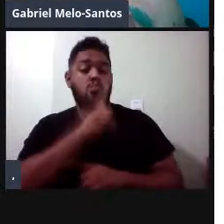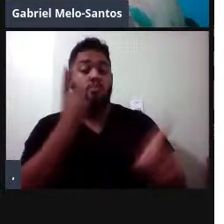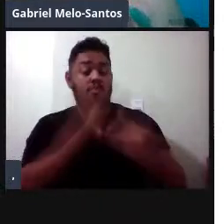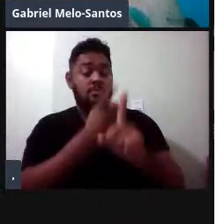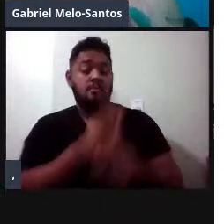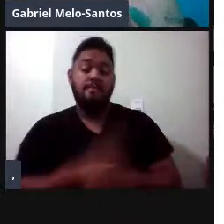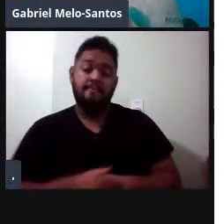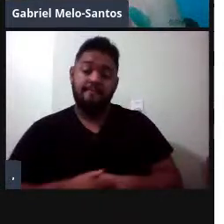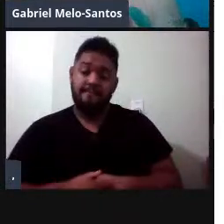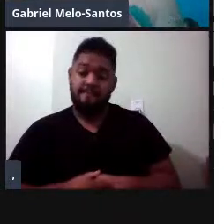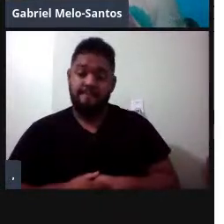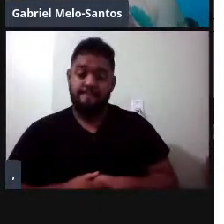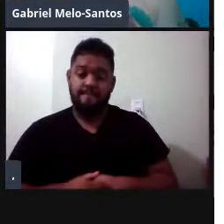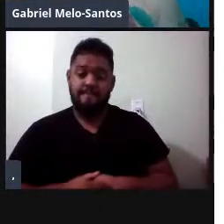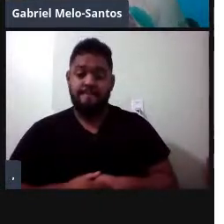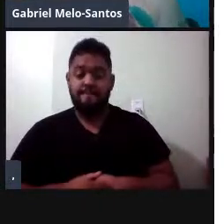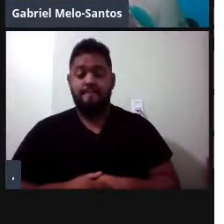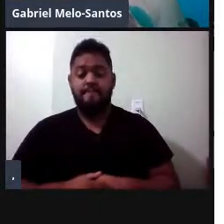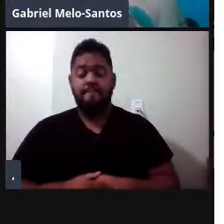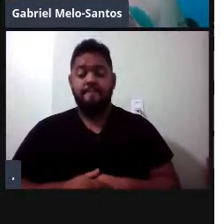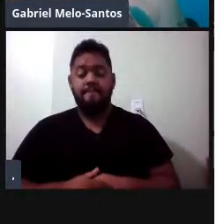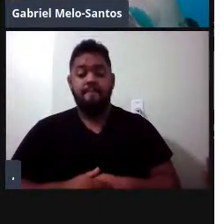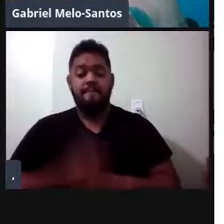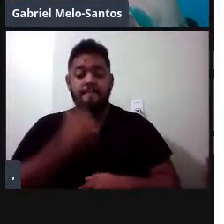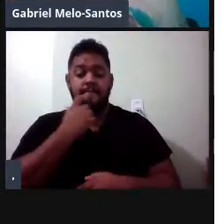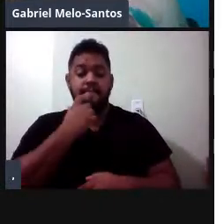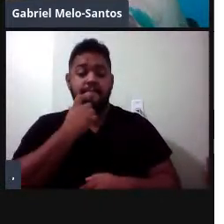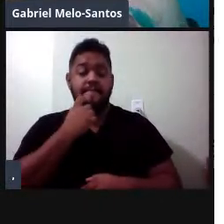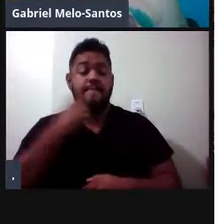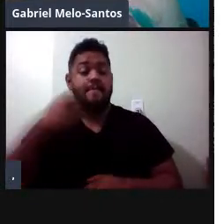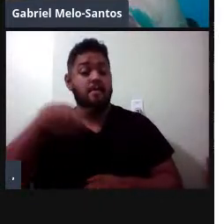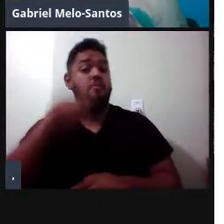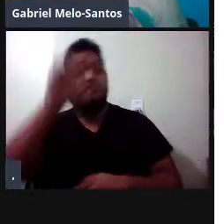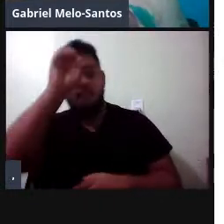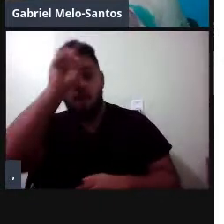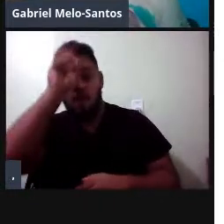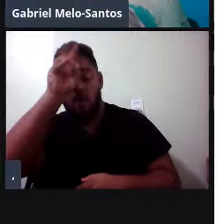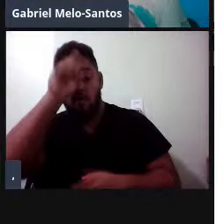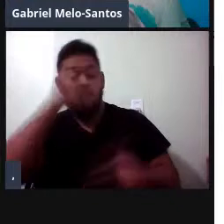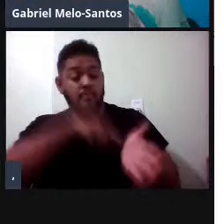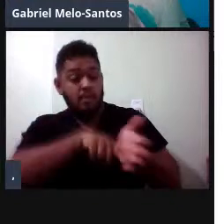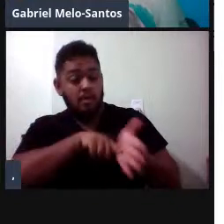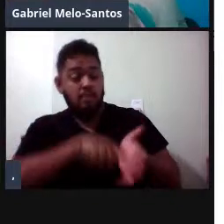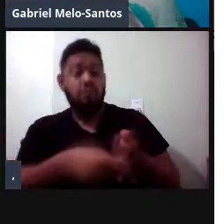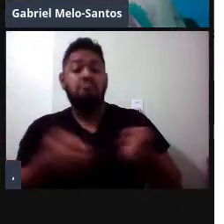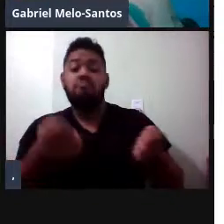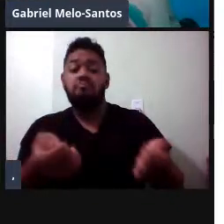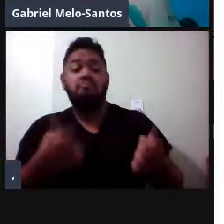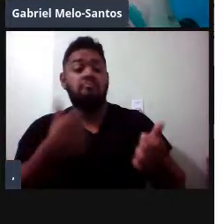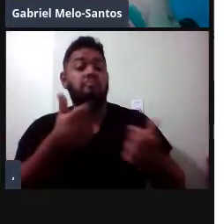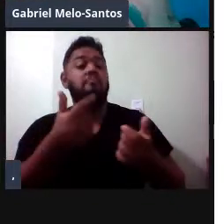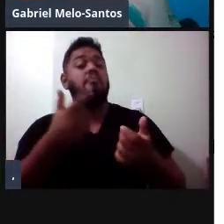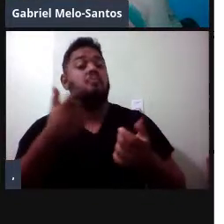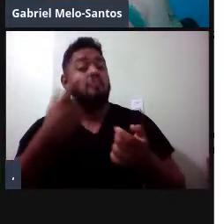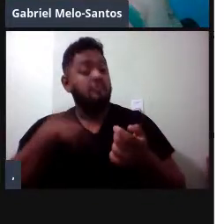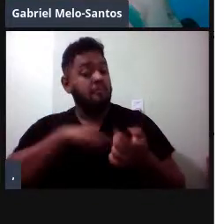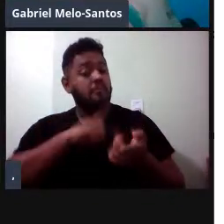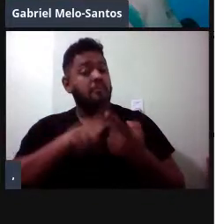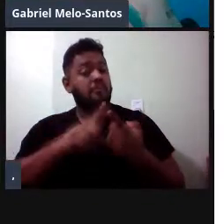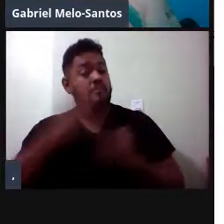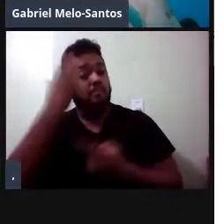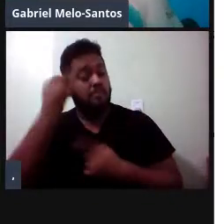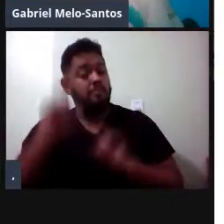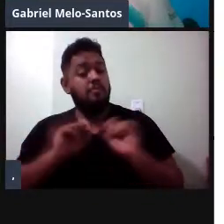e eles eram pouquíssimos estudados no quesito de acústica, né? E a gente sabe também que tem isso na